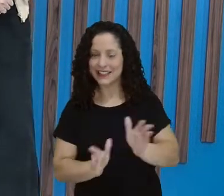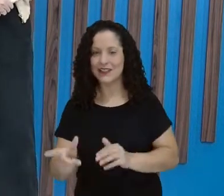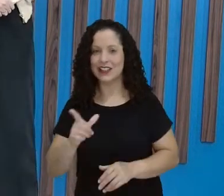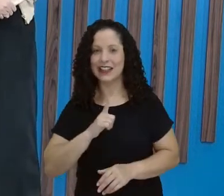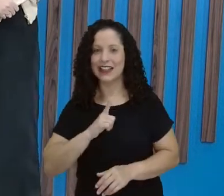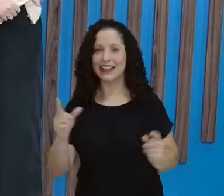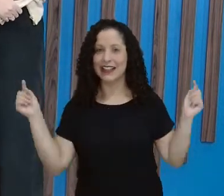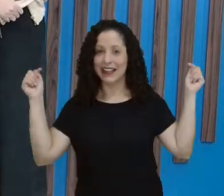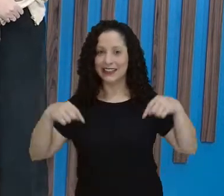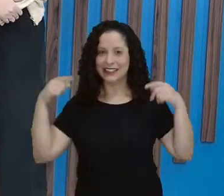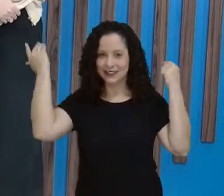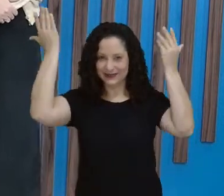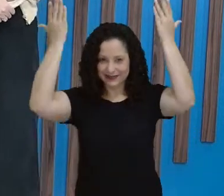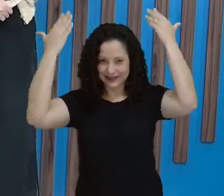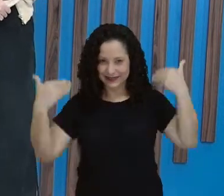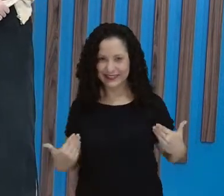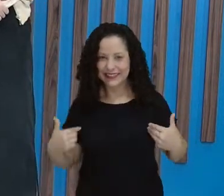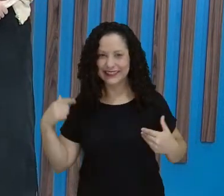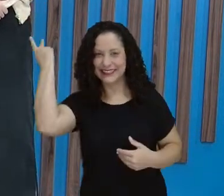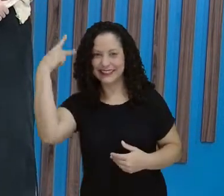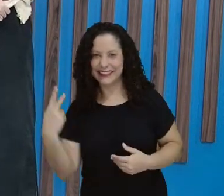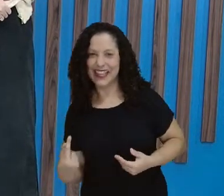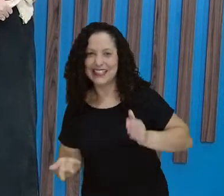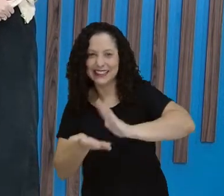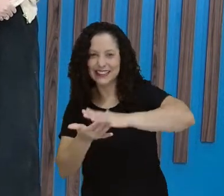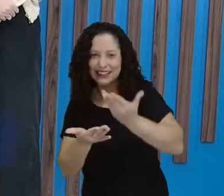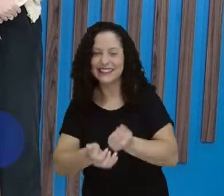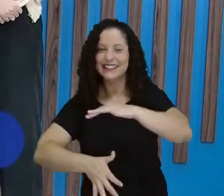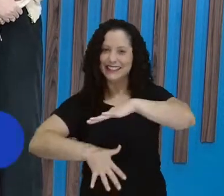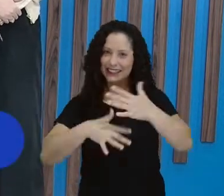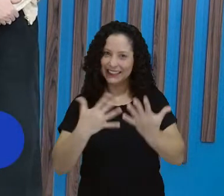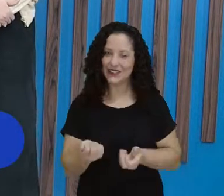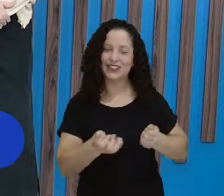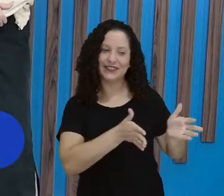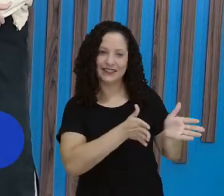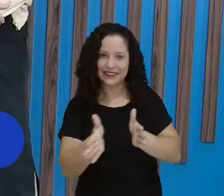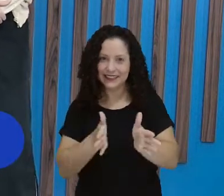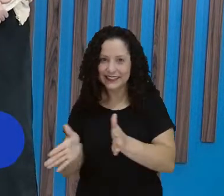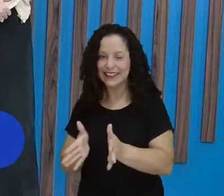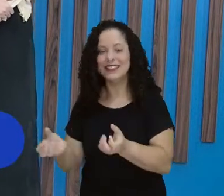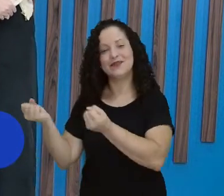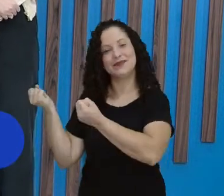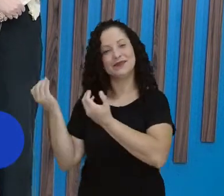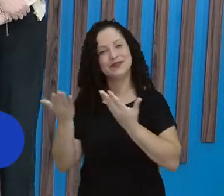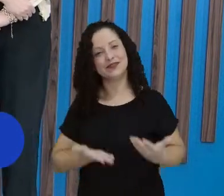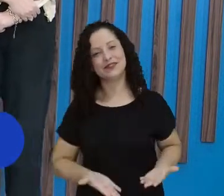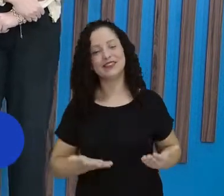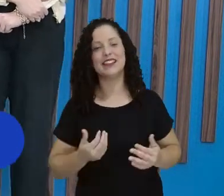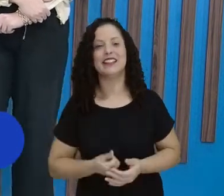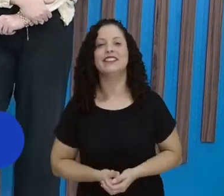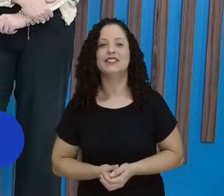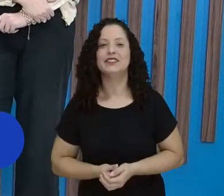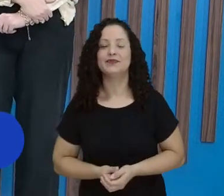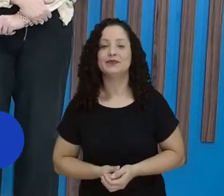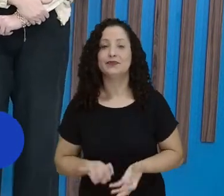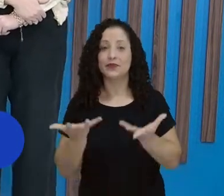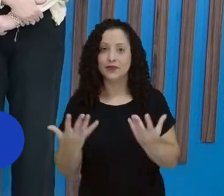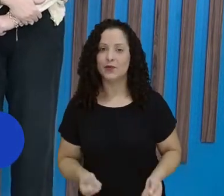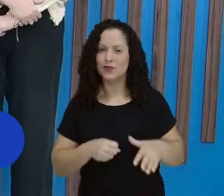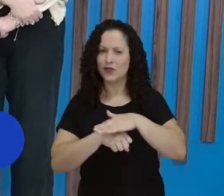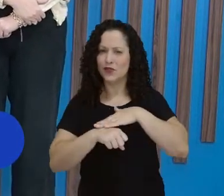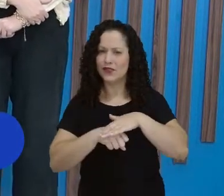aqui conosco a nossa intérprete, Kézia, que está ali, ó, arrasando. Seja muito bem-vinda. Então, gente, vamos